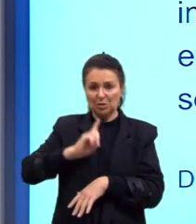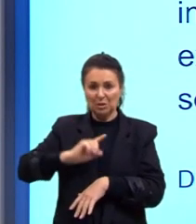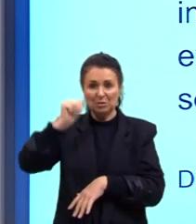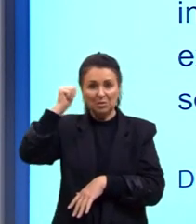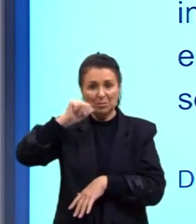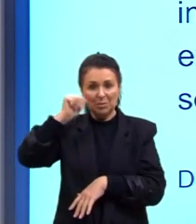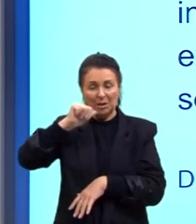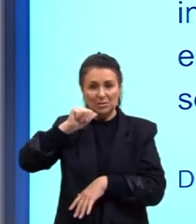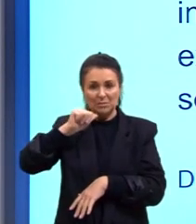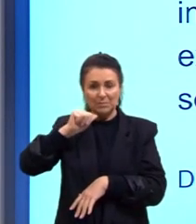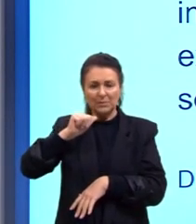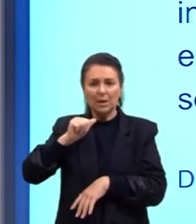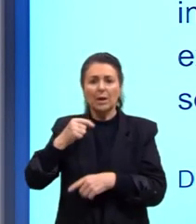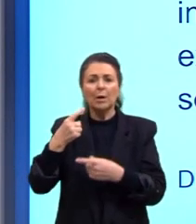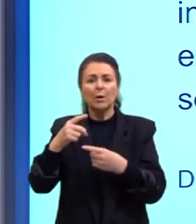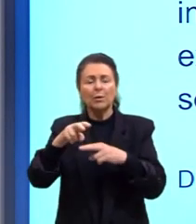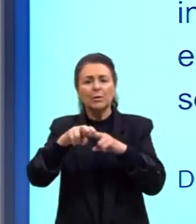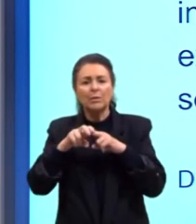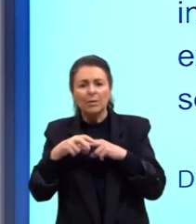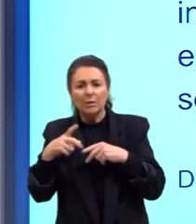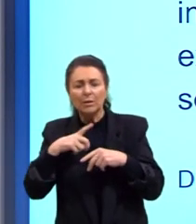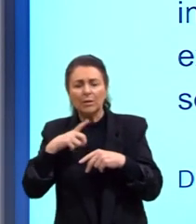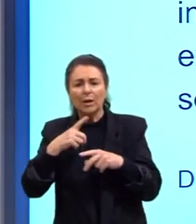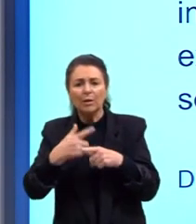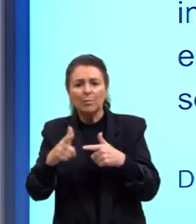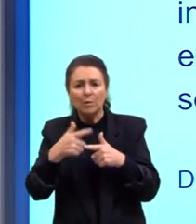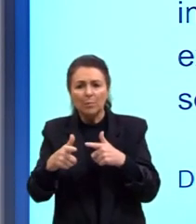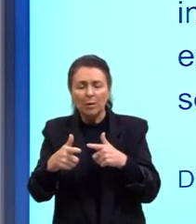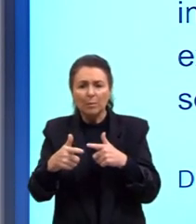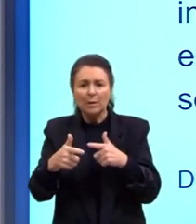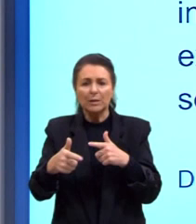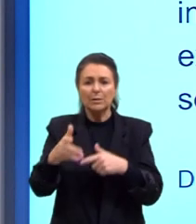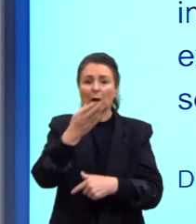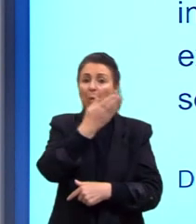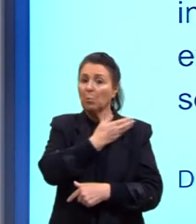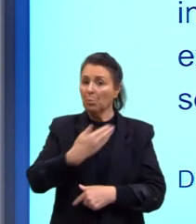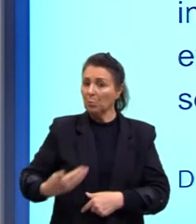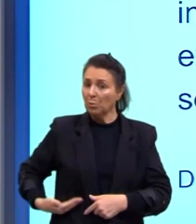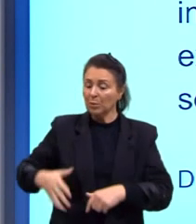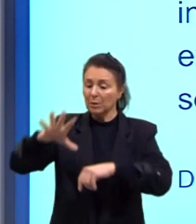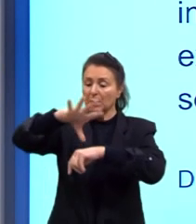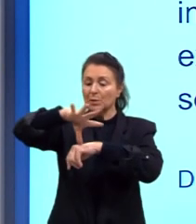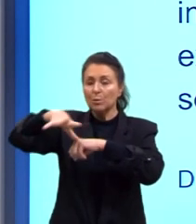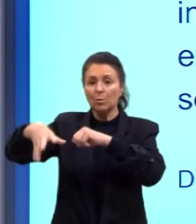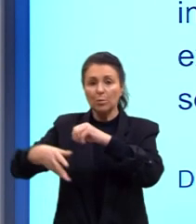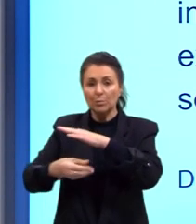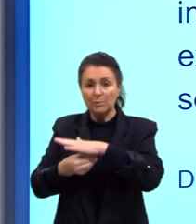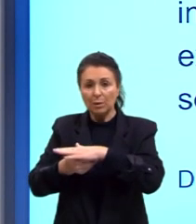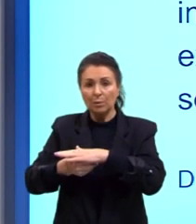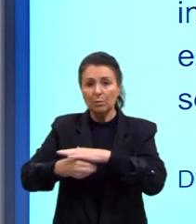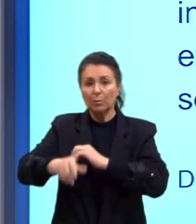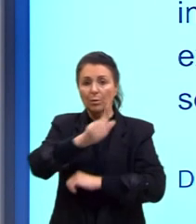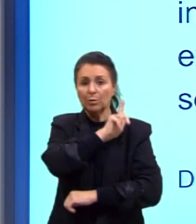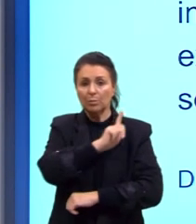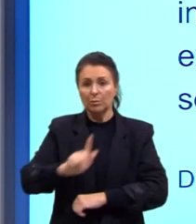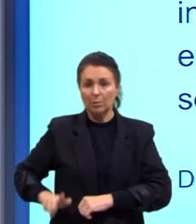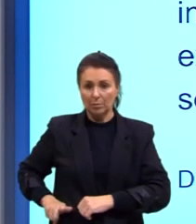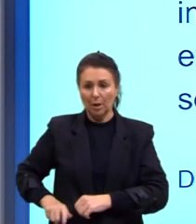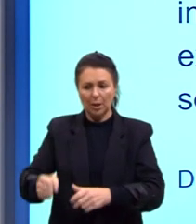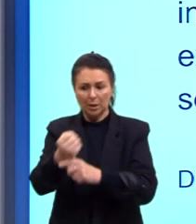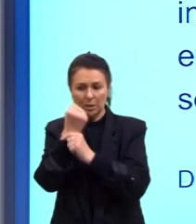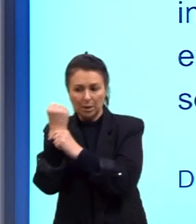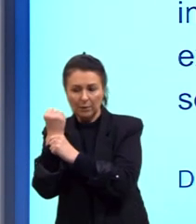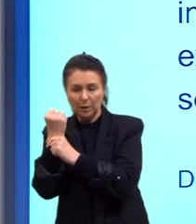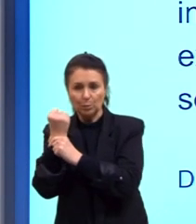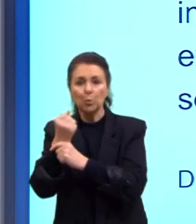são as únicas causas dos infortúnios públicos e da corrupção dos governos. Estão defendendo que as mulheres também tenham